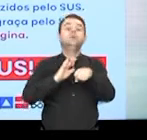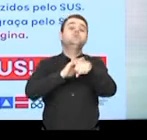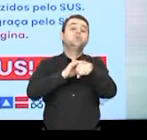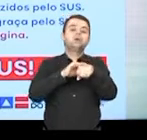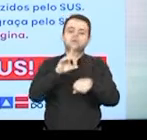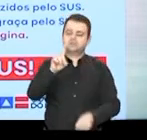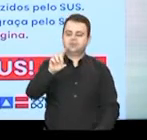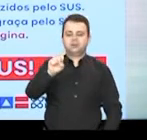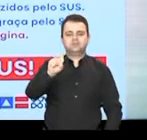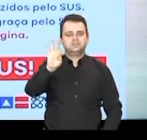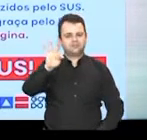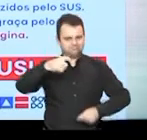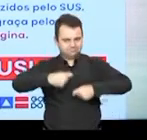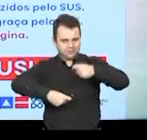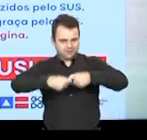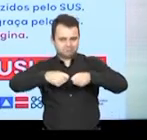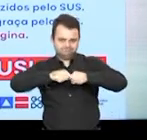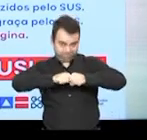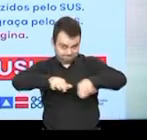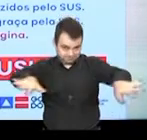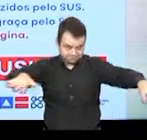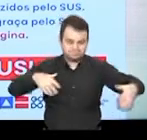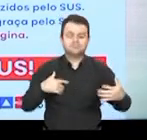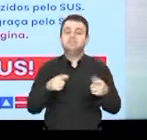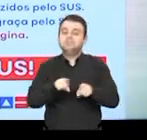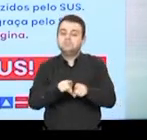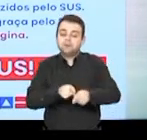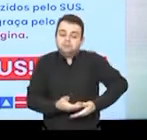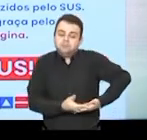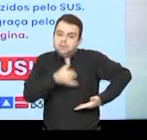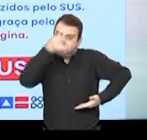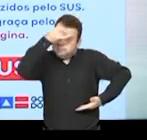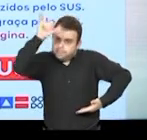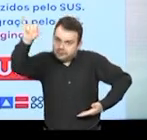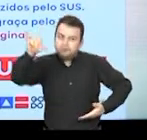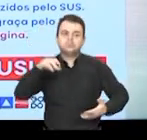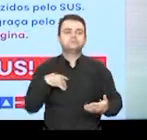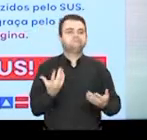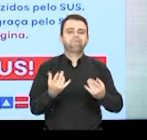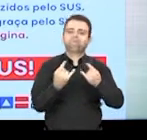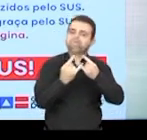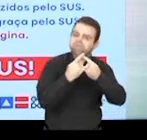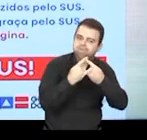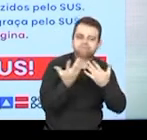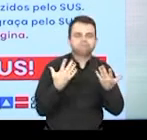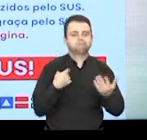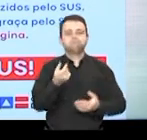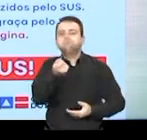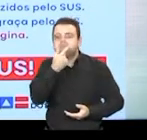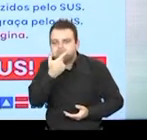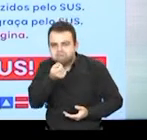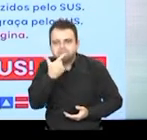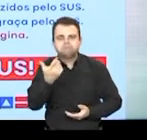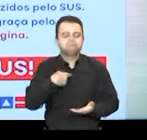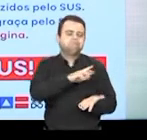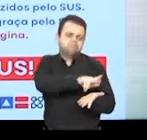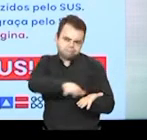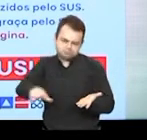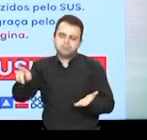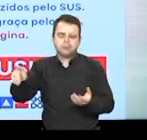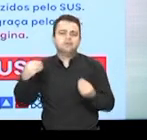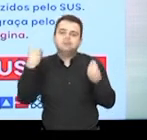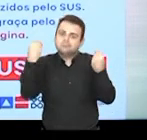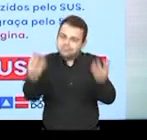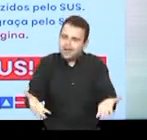doenças sexualmente transmissíveis. Fornece métodos anticoncepcionais, como a camisinha, dentre outros preservativos.